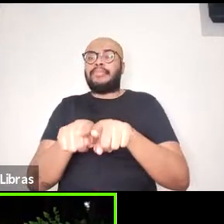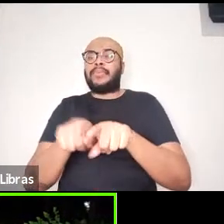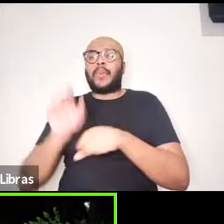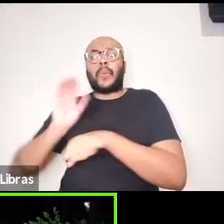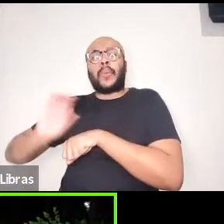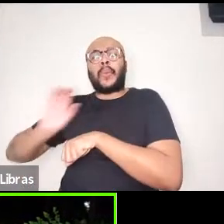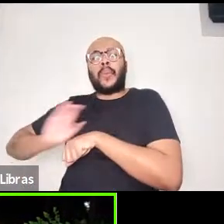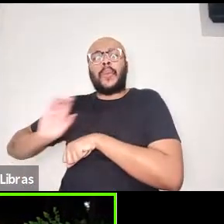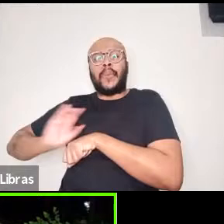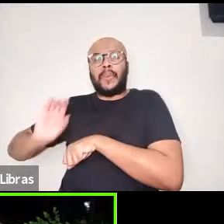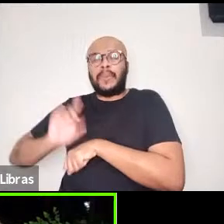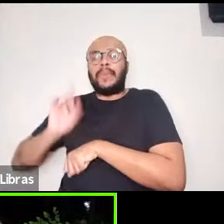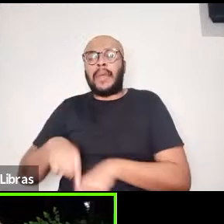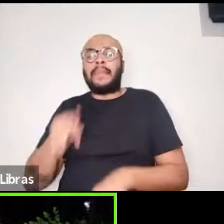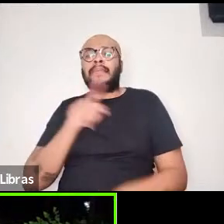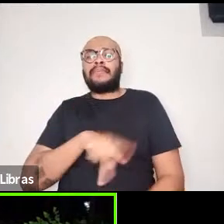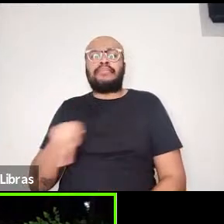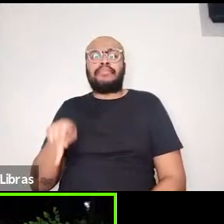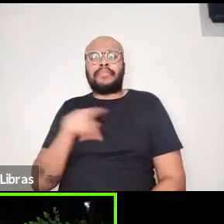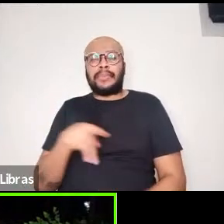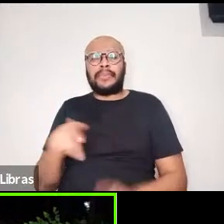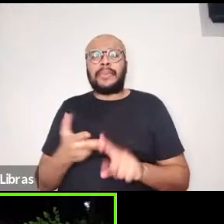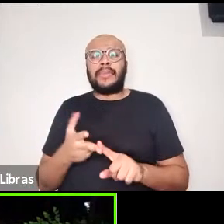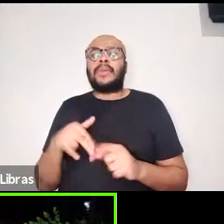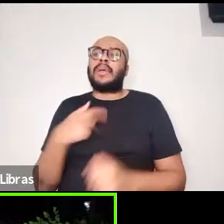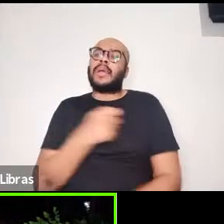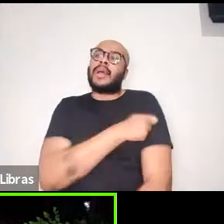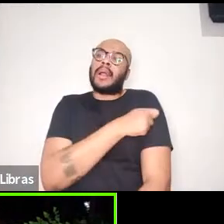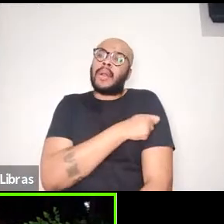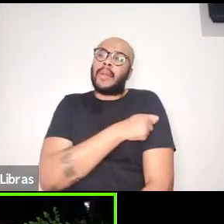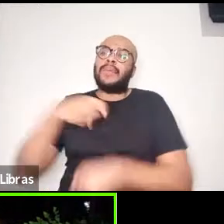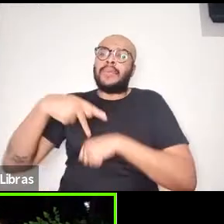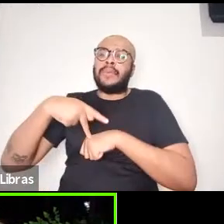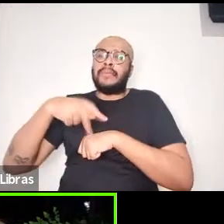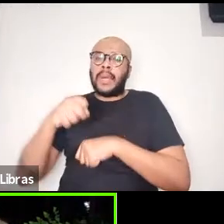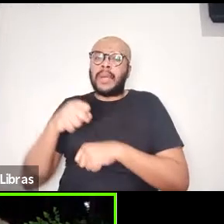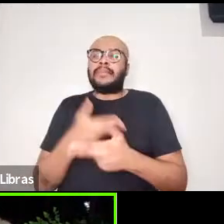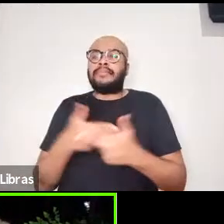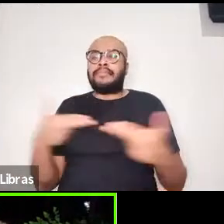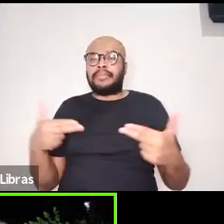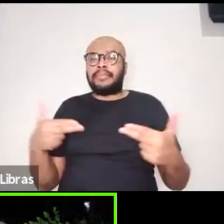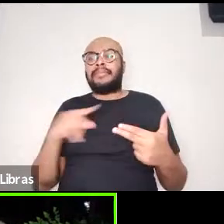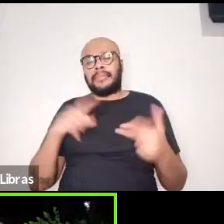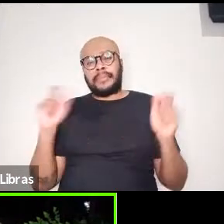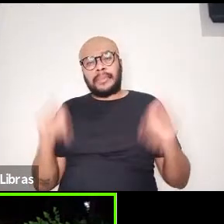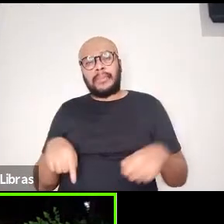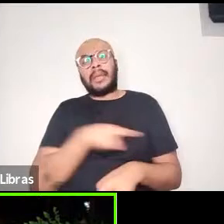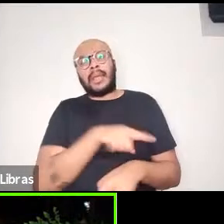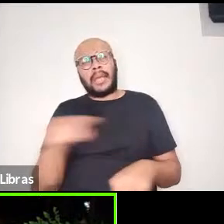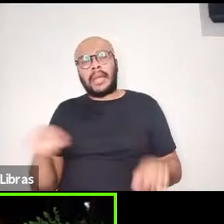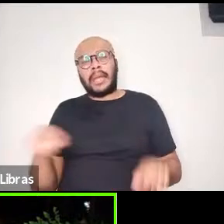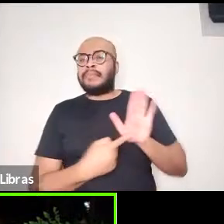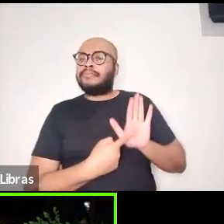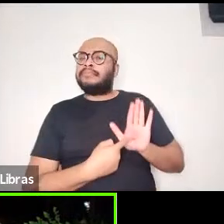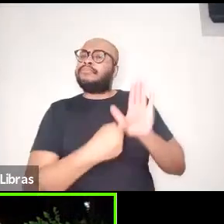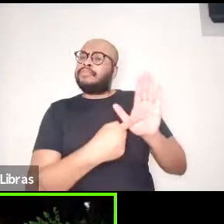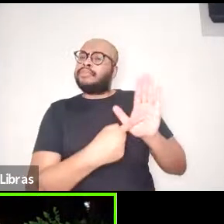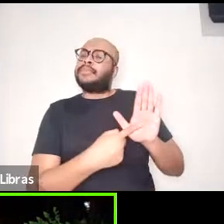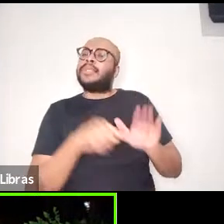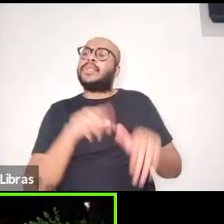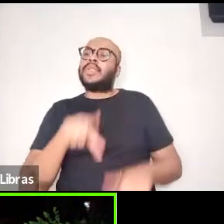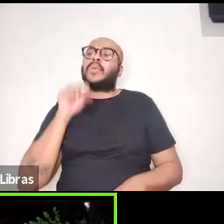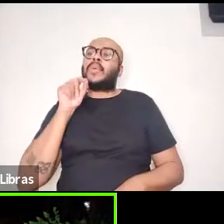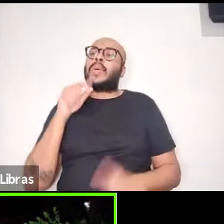os professores e estudantes de pós-graduação que se apresentem e que escolham